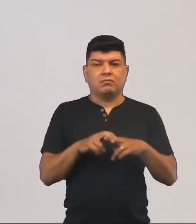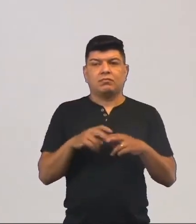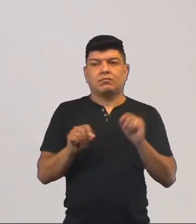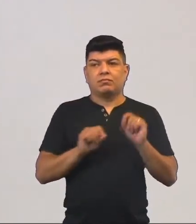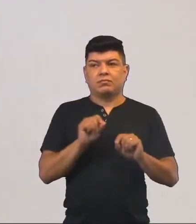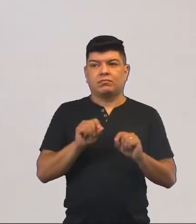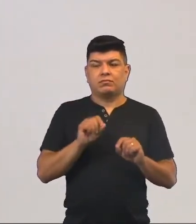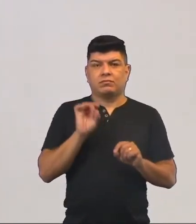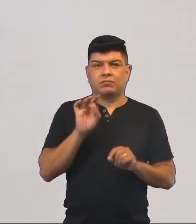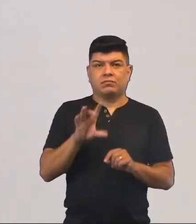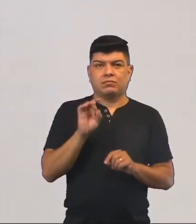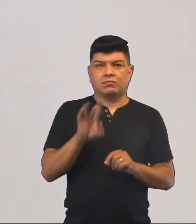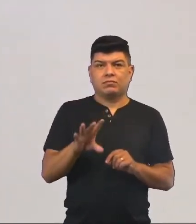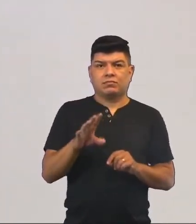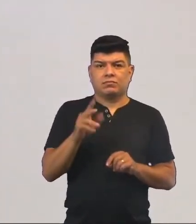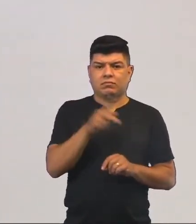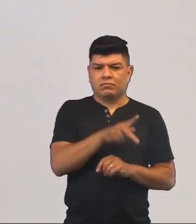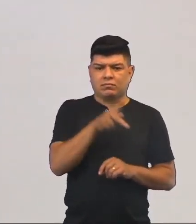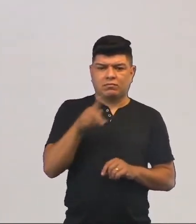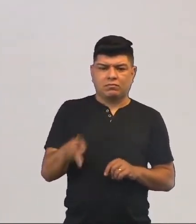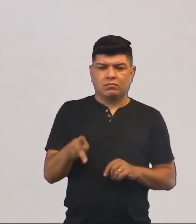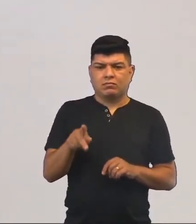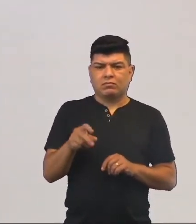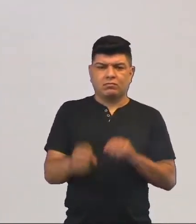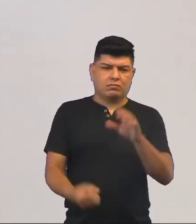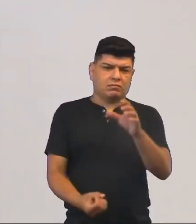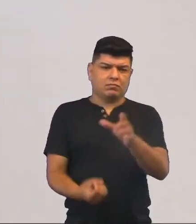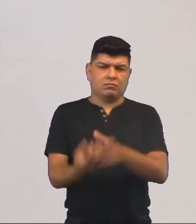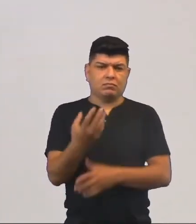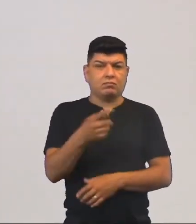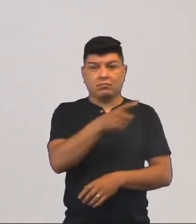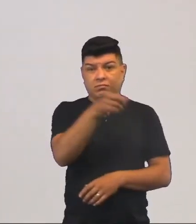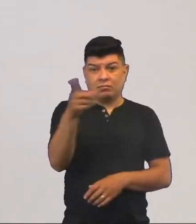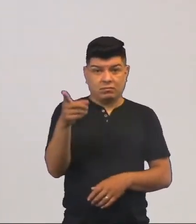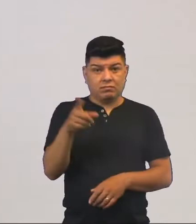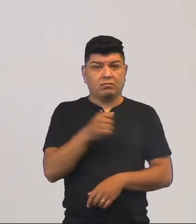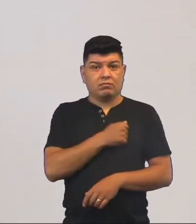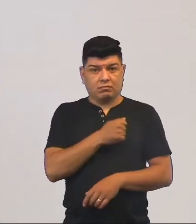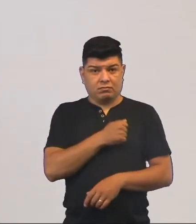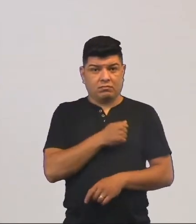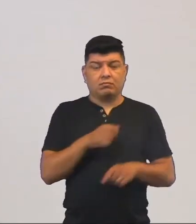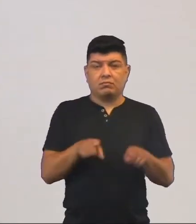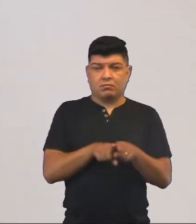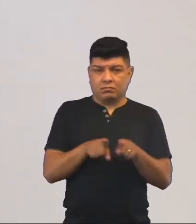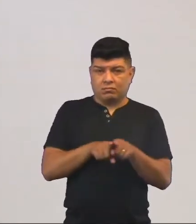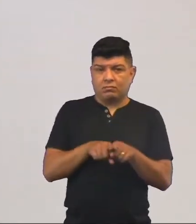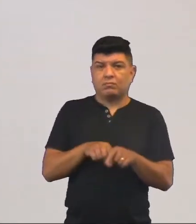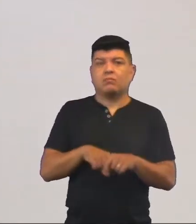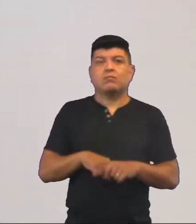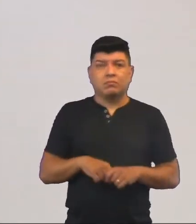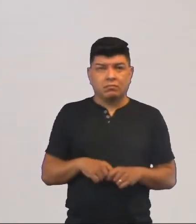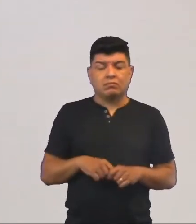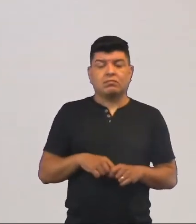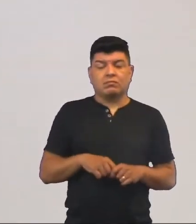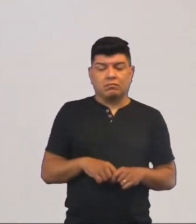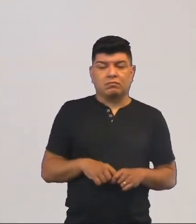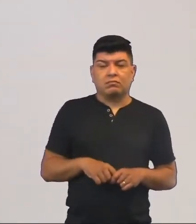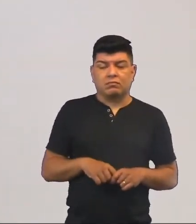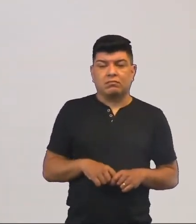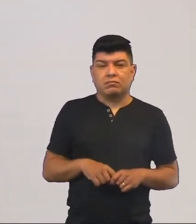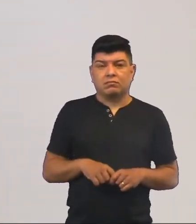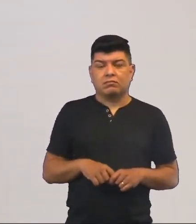não vai ser somente o professor que vai criar, mas você, meu querido aluno, que vai dar aí